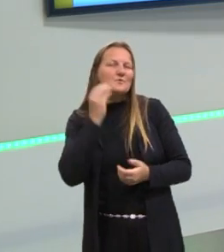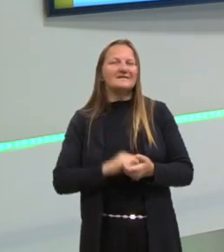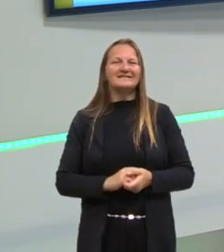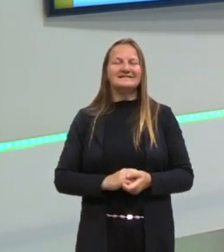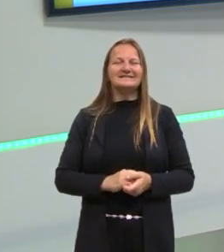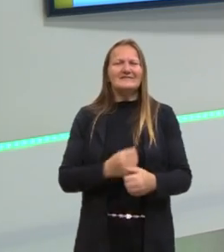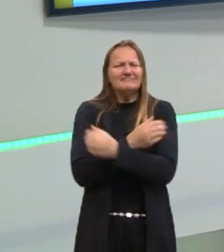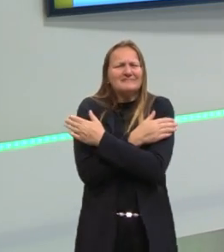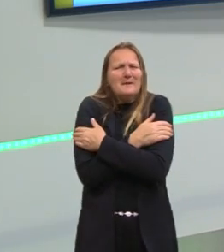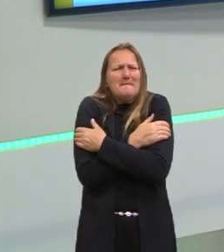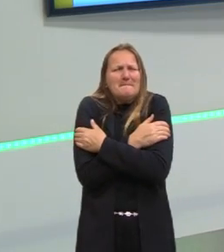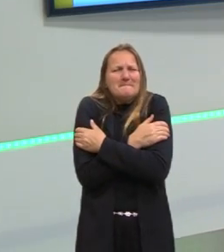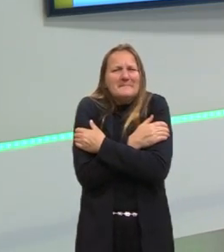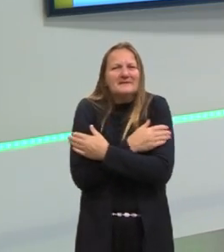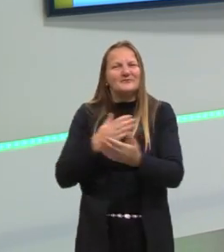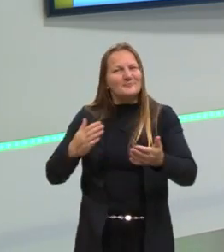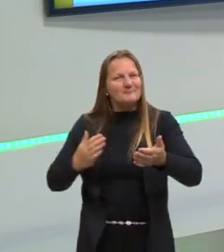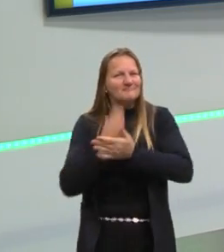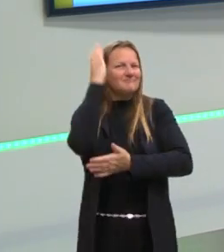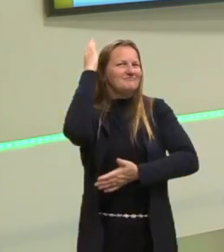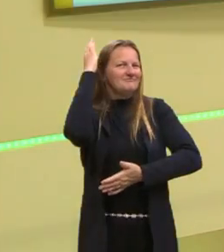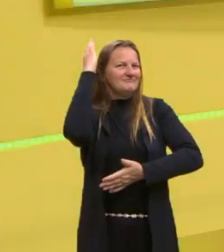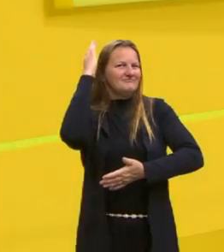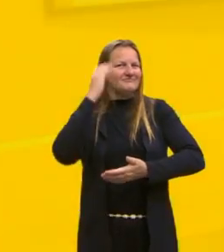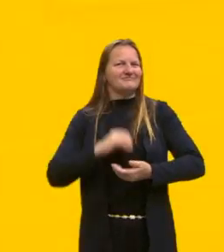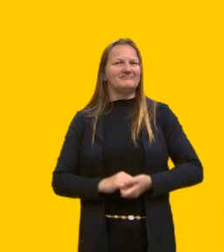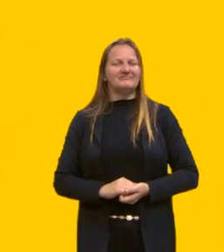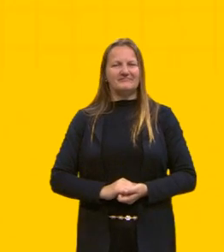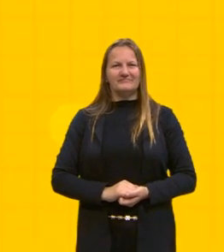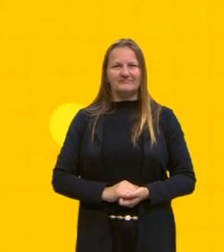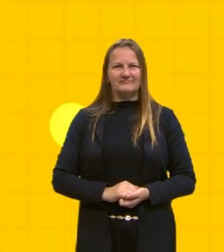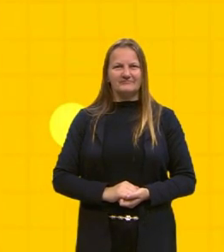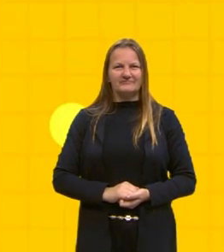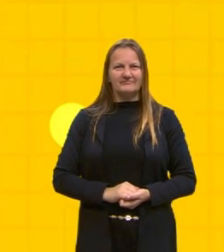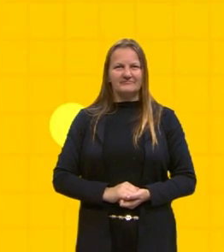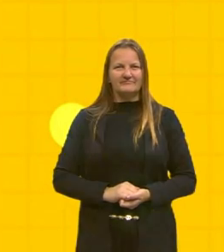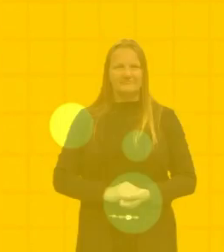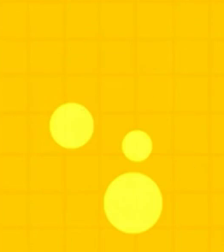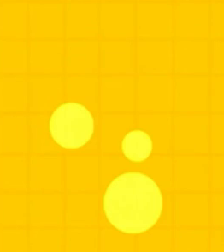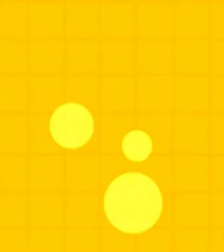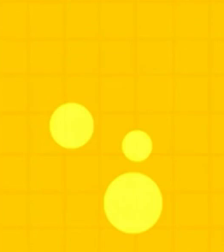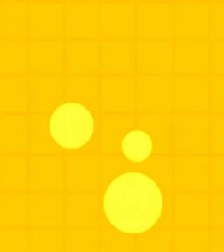abraço e partiu passar! Tchau!